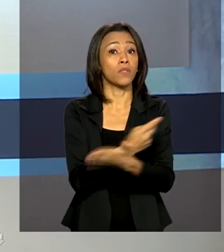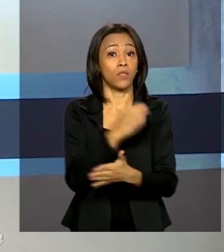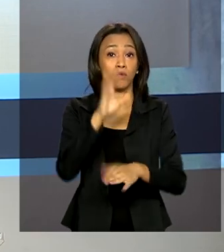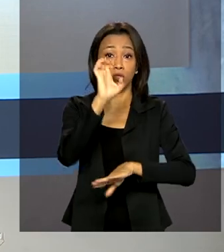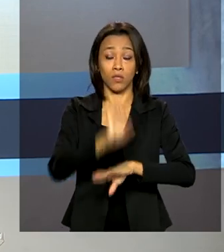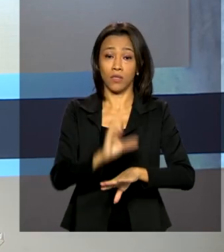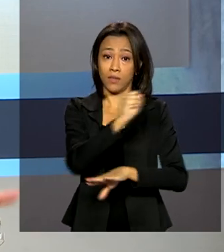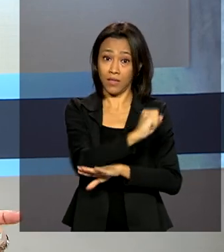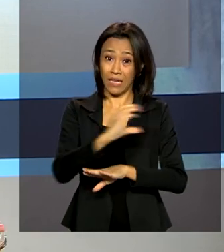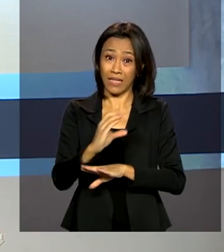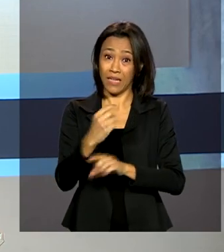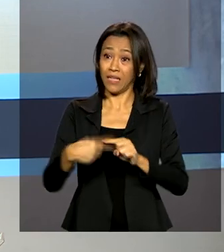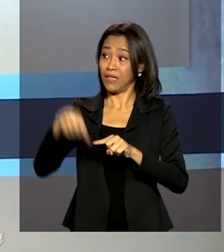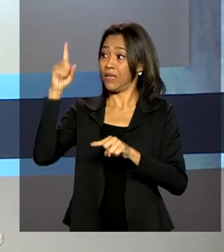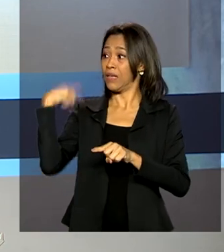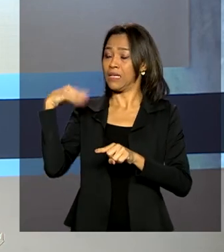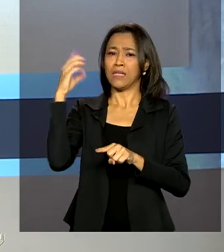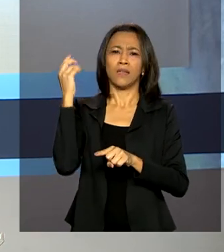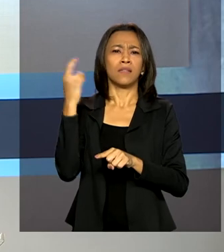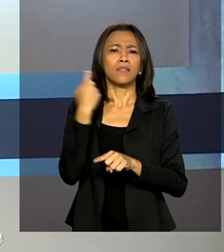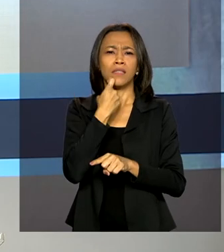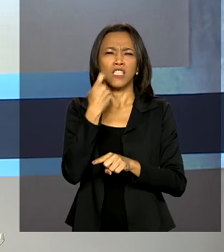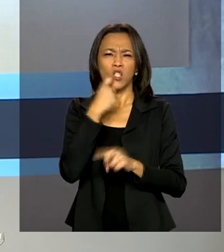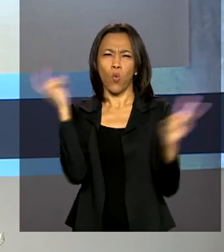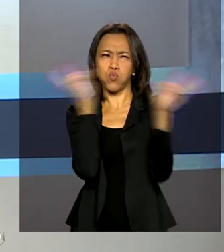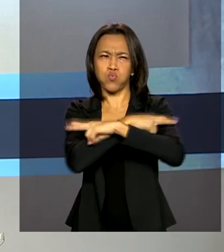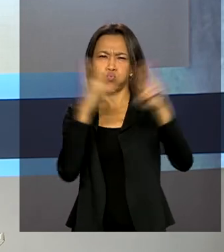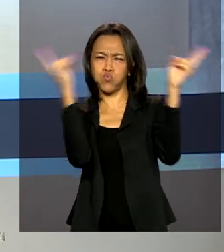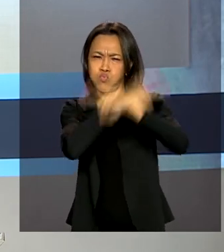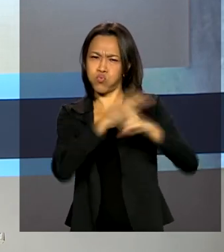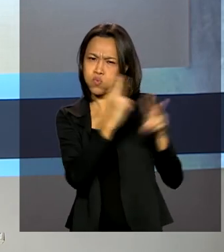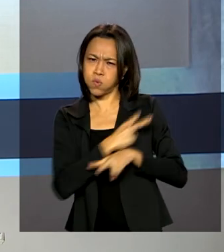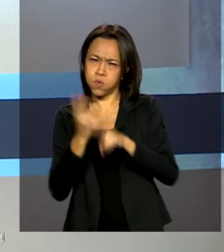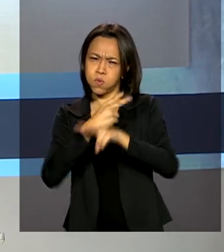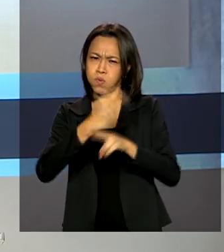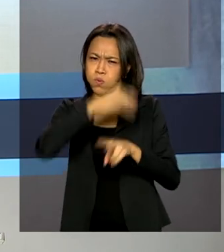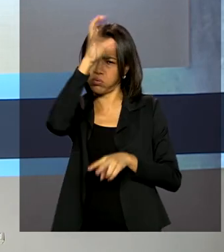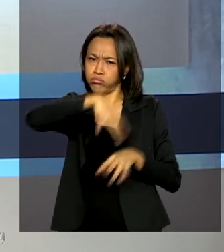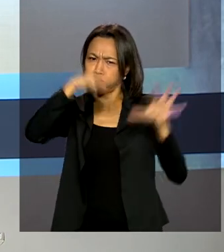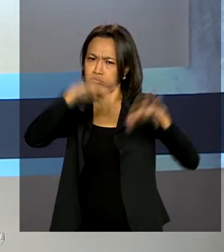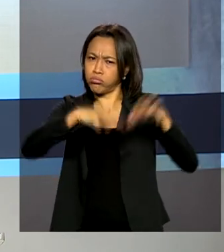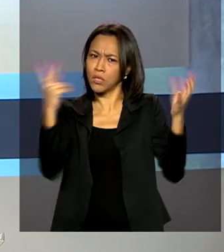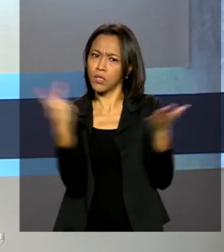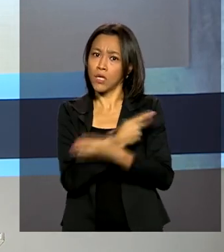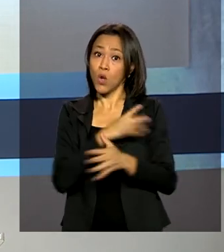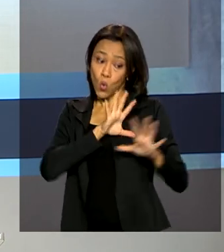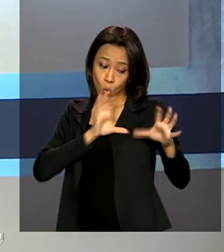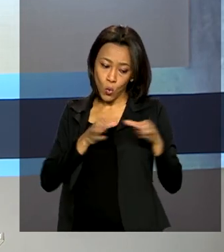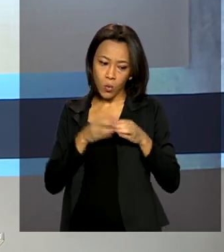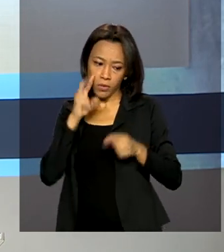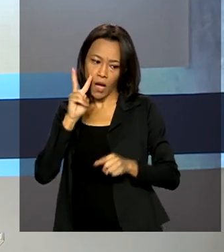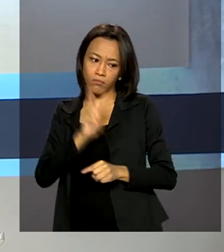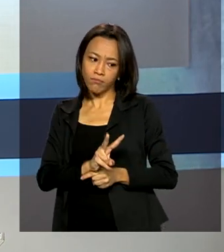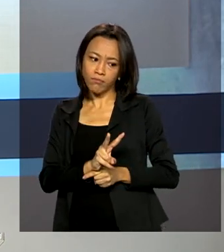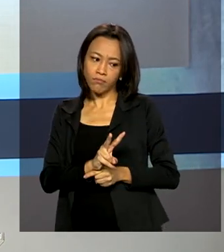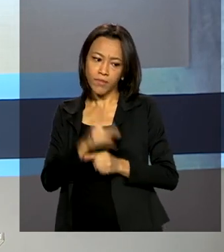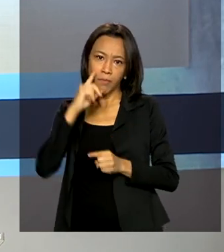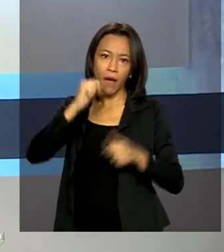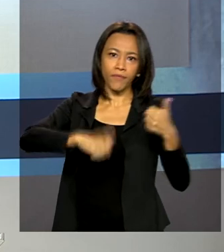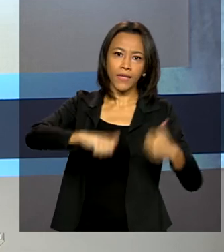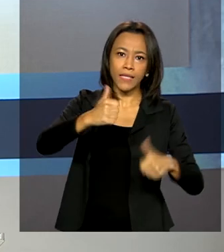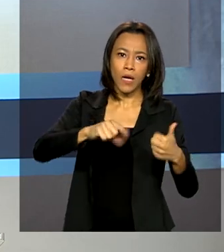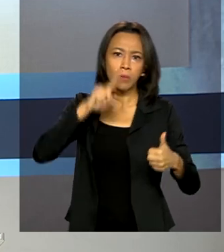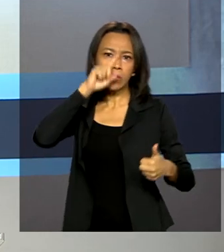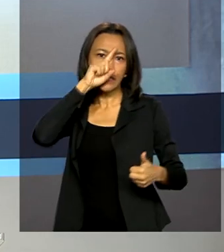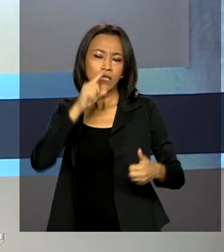forte tempestade da última sexta-feira. Equipes estão de prontidão tanto para a emissão de alertas, quanto para a avaliação de riscos